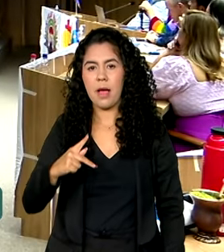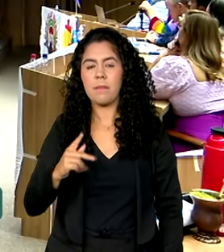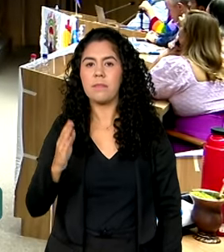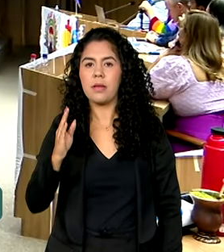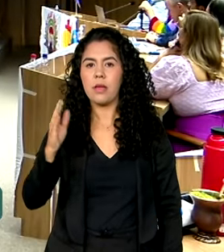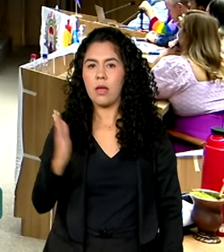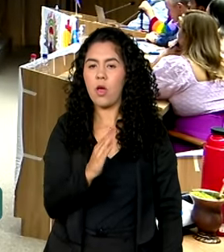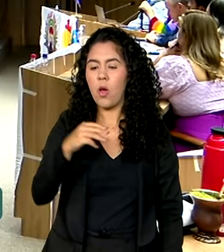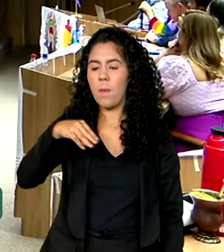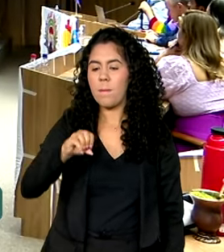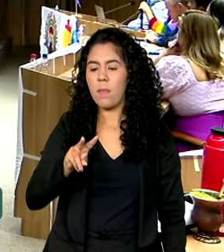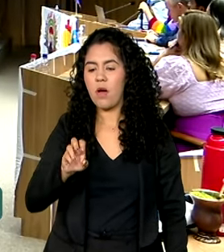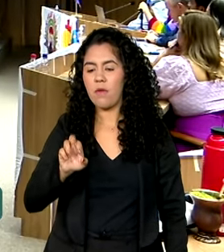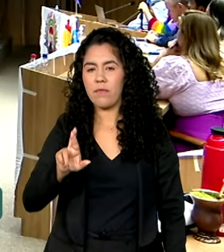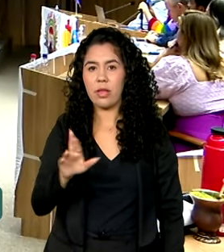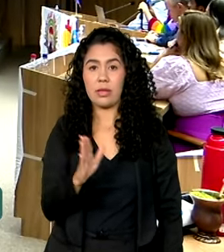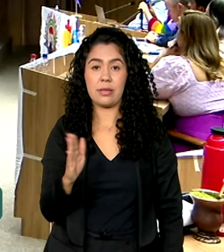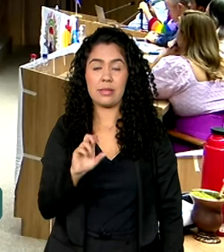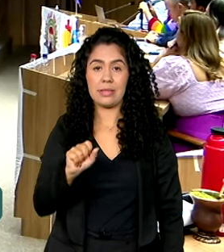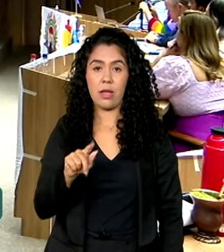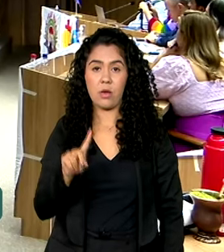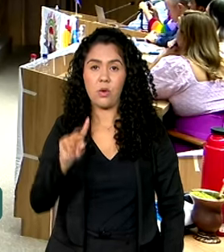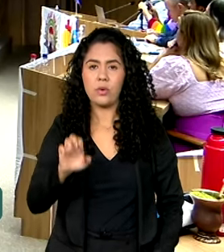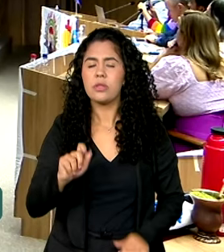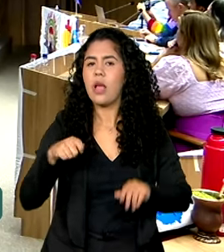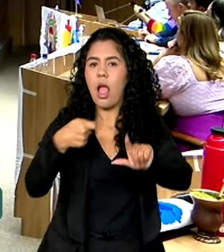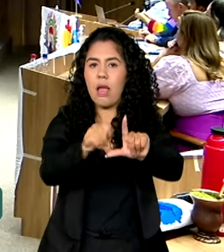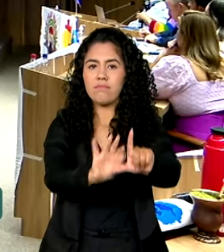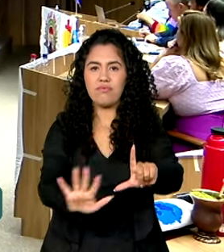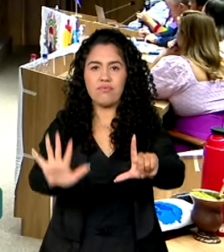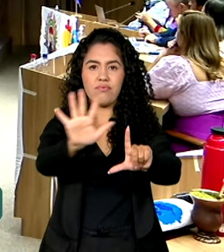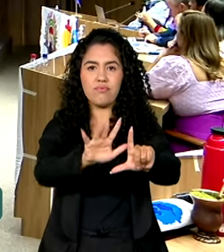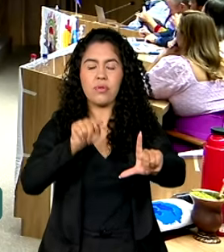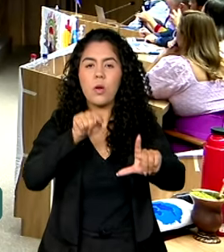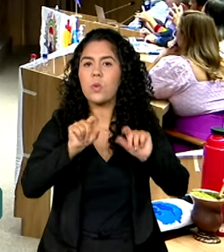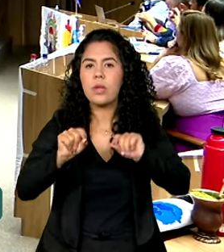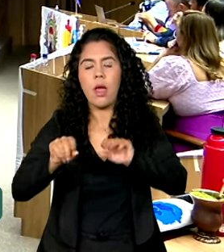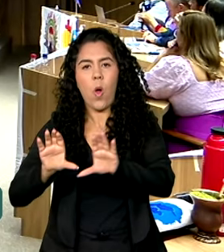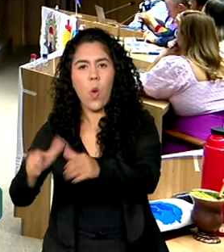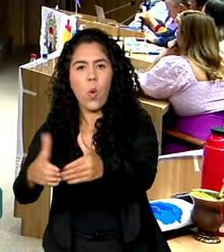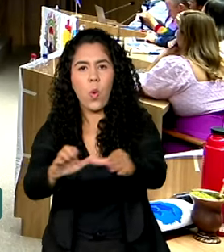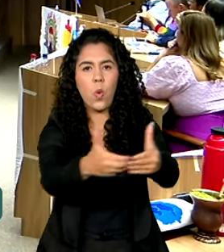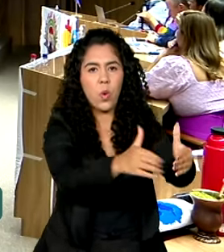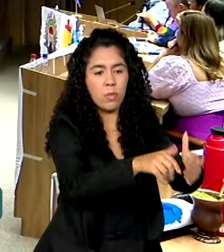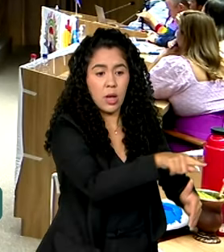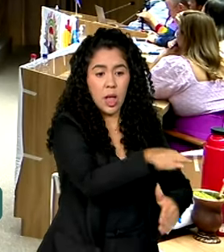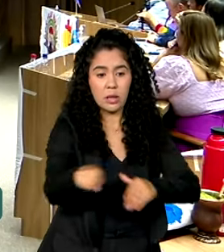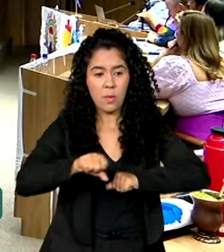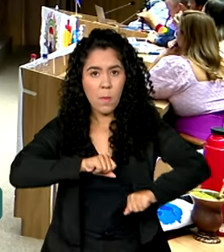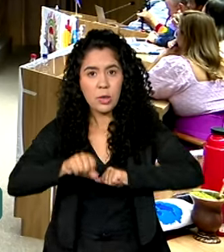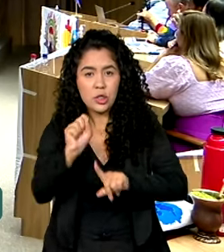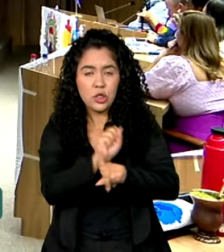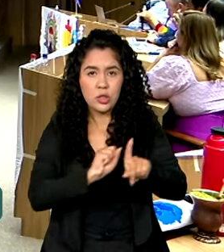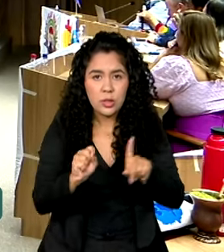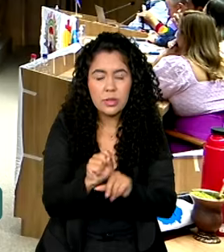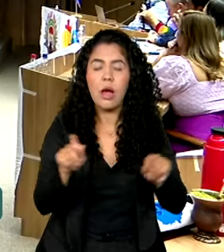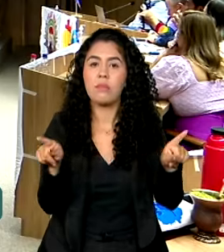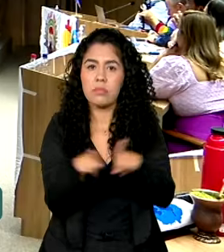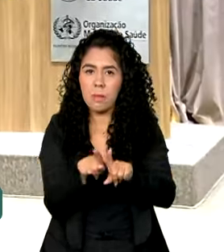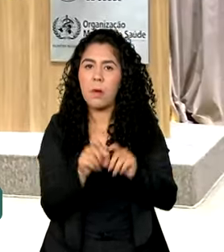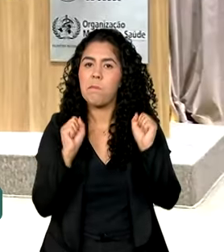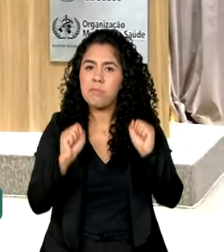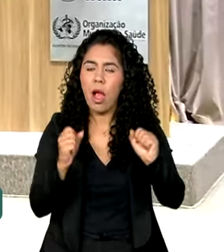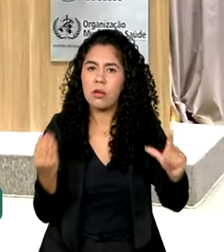uma ferramenta digital desenvolvida para permitir que movimentos sociais, entidades populares e organizações da sociedade